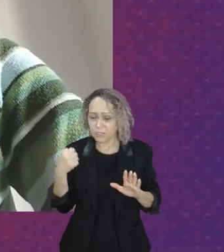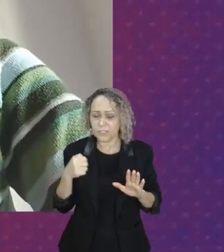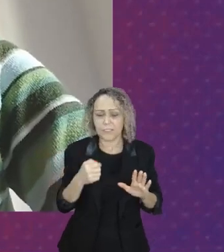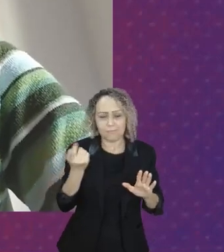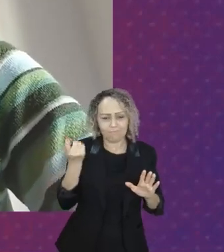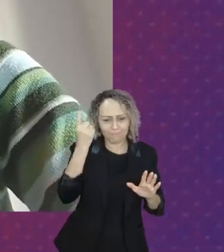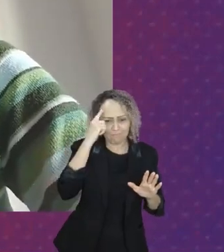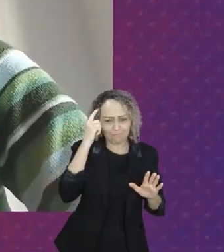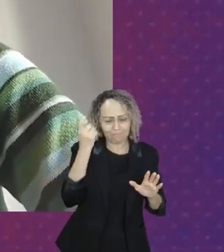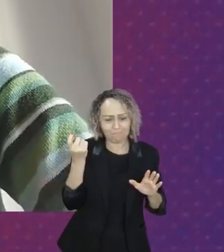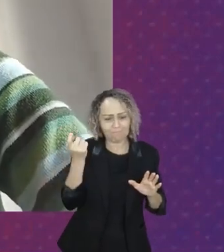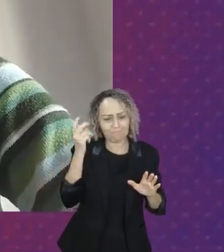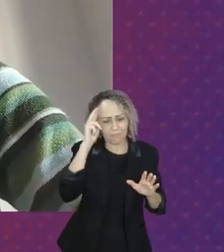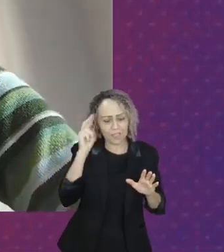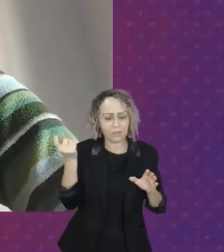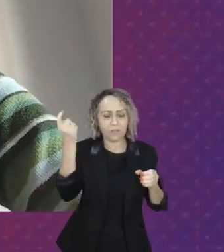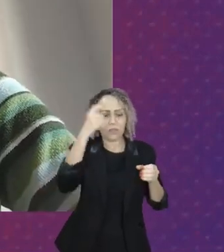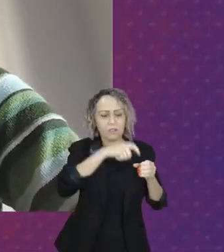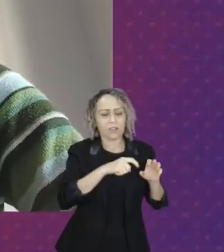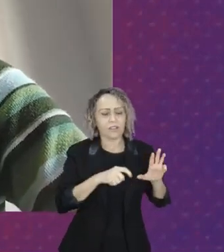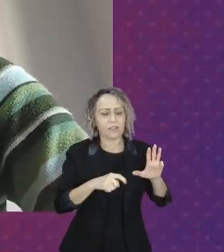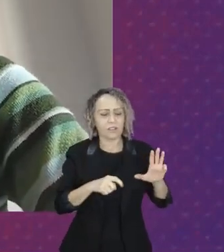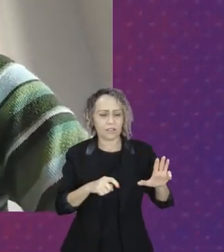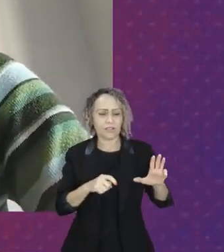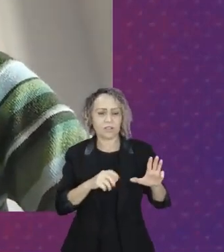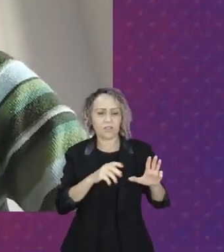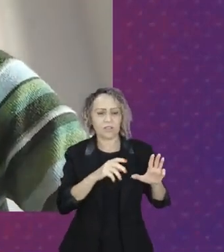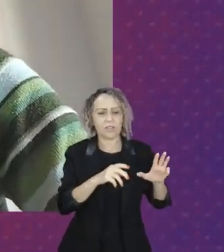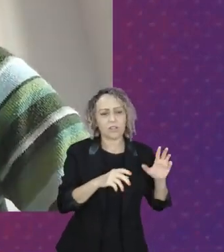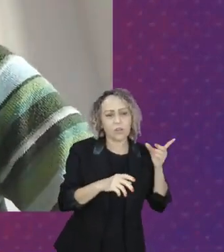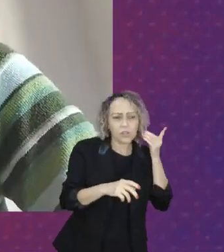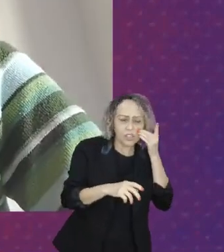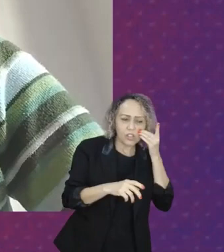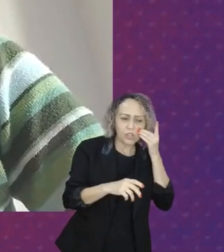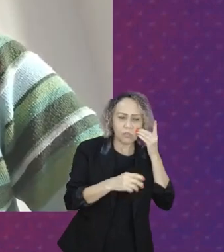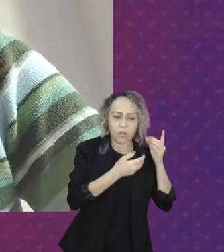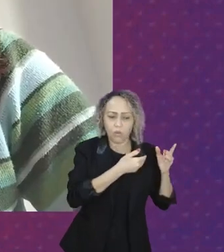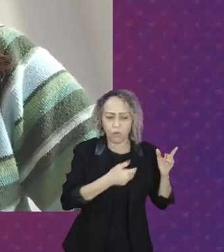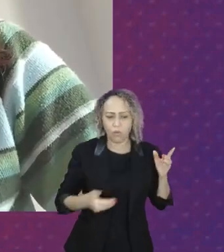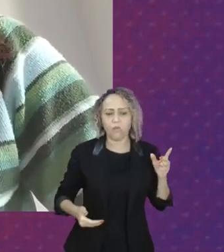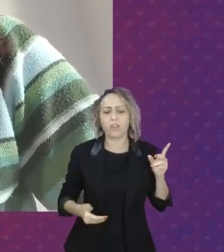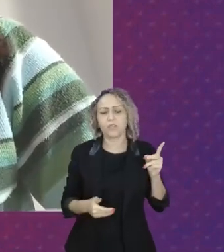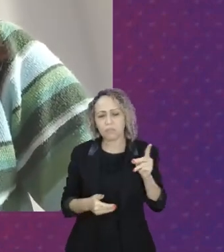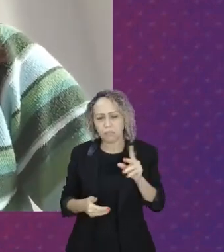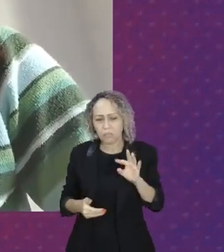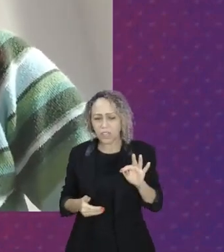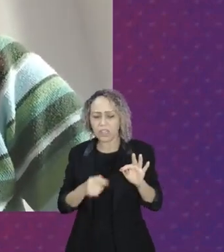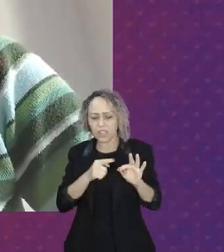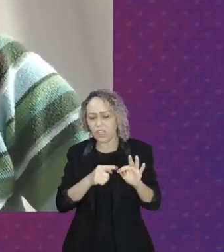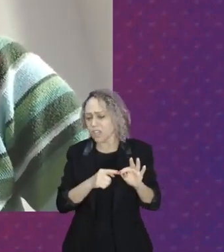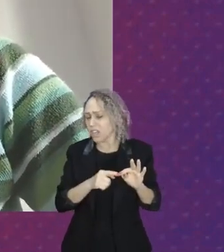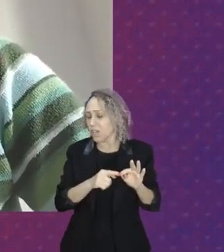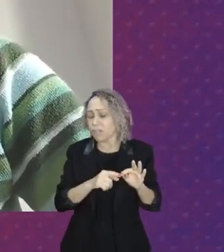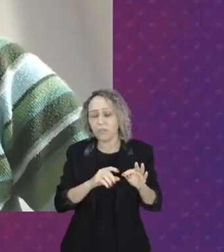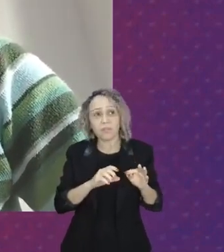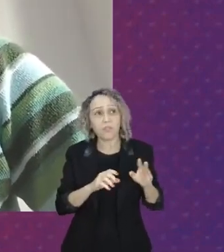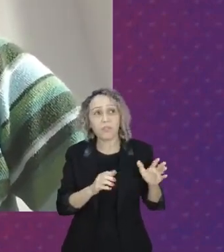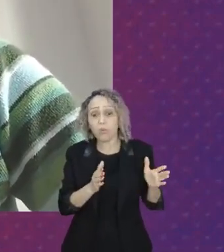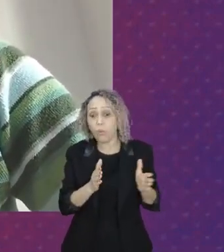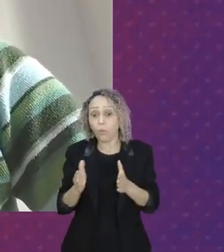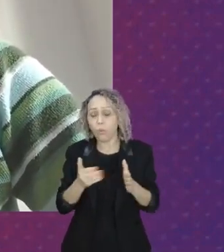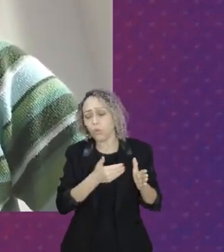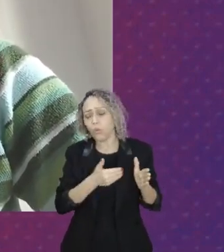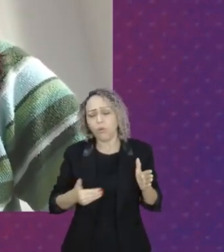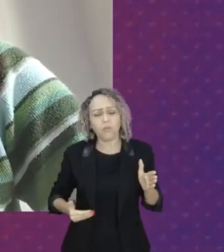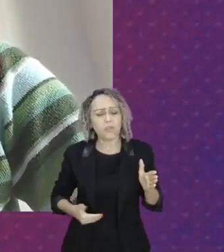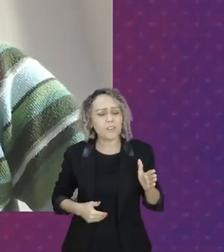cultura nesse país. Foi o governo que mais investiu em cultura e arte, tendo esse entendimento que